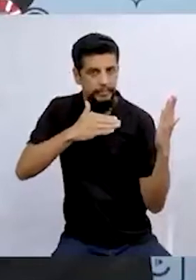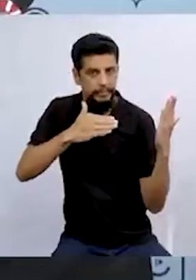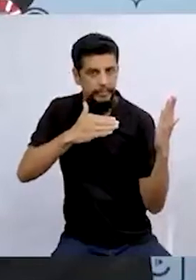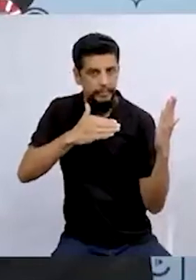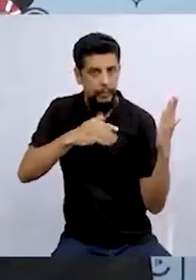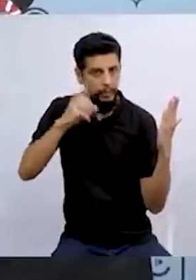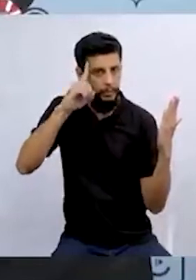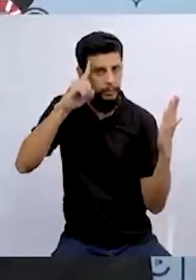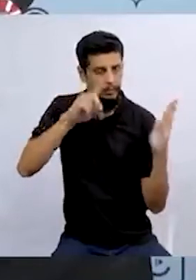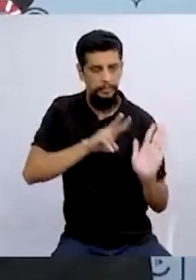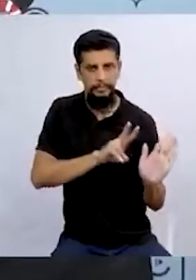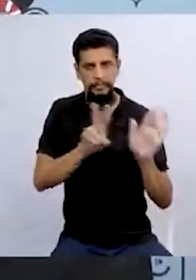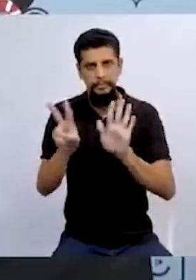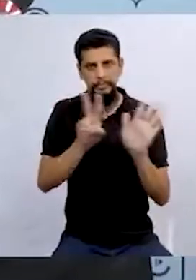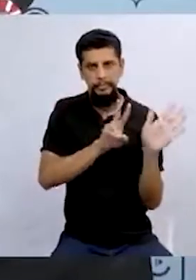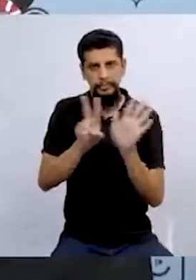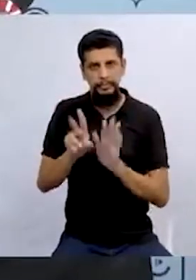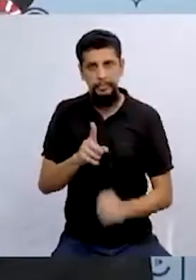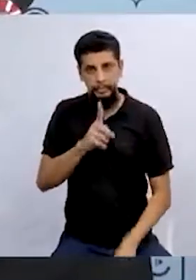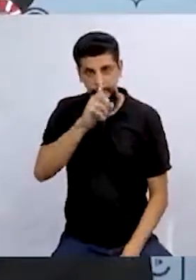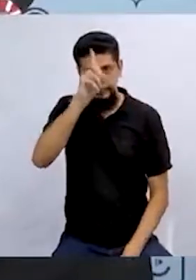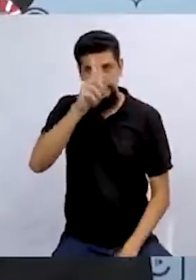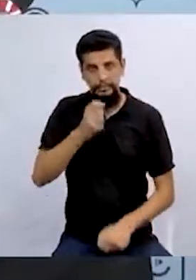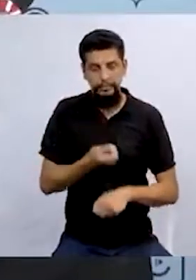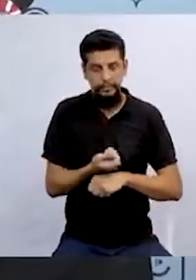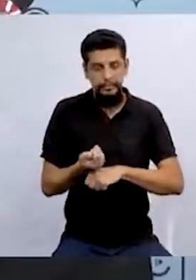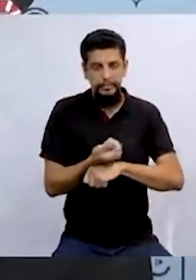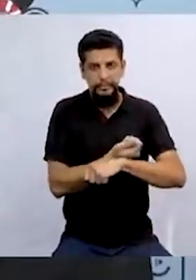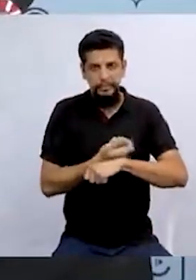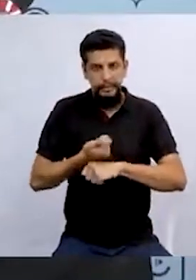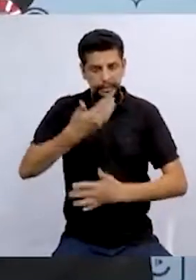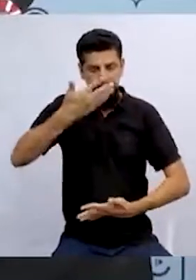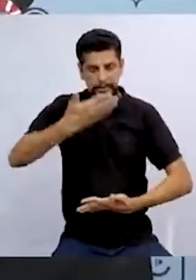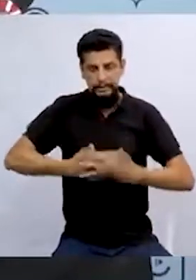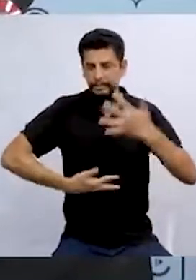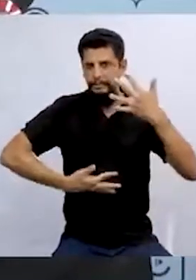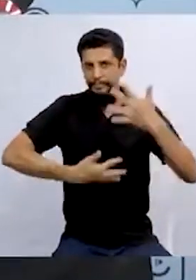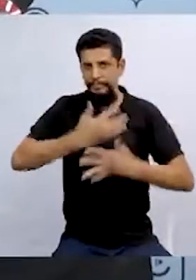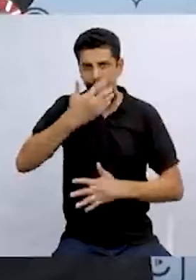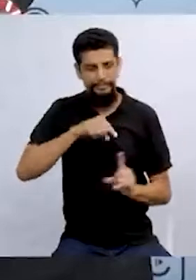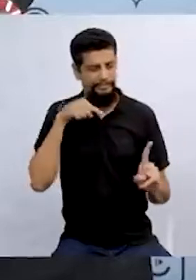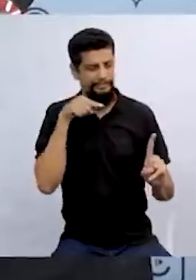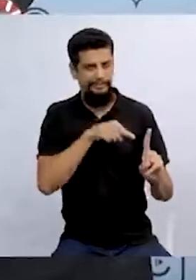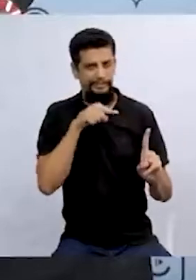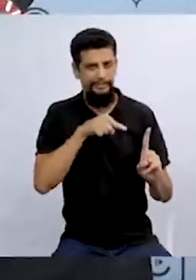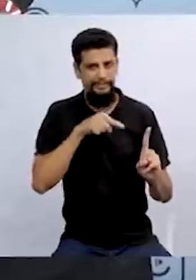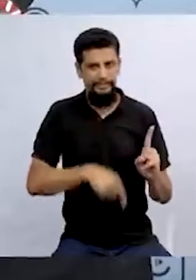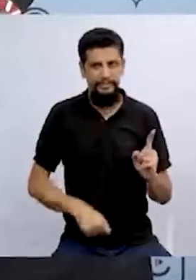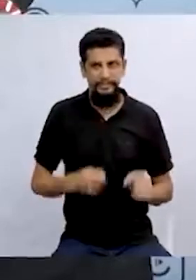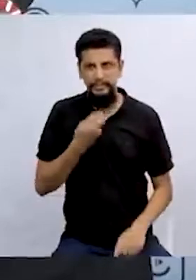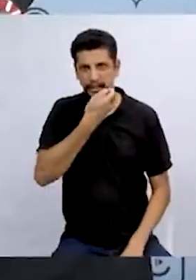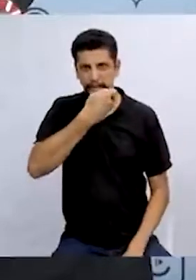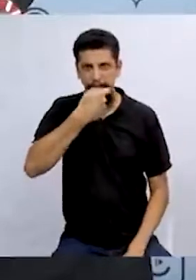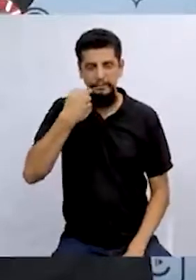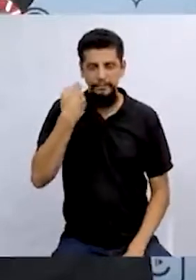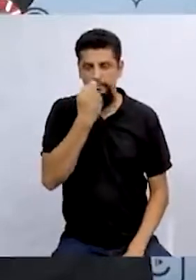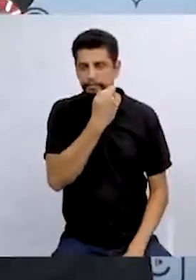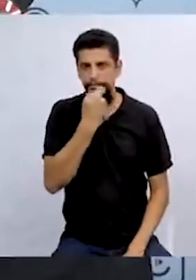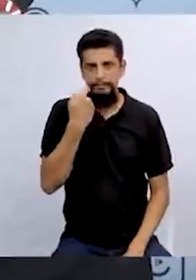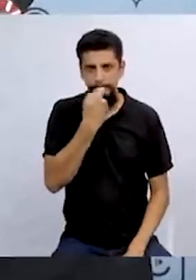semana inventavam um truque para atrapalhar o ritual. O ritual de passar batom.